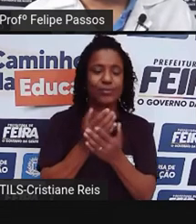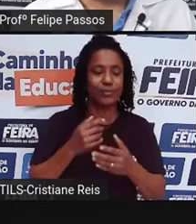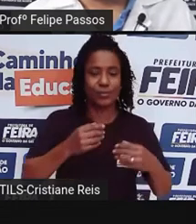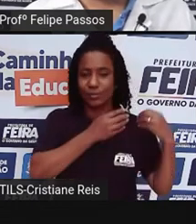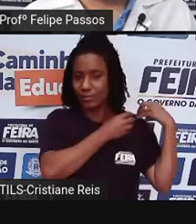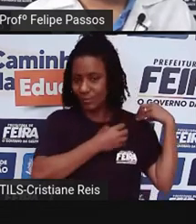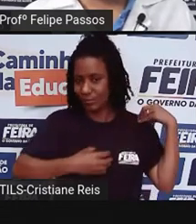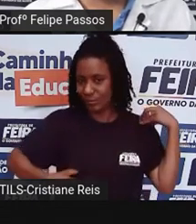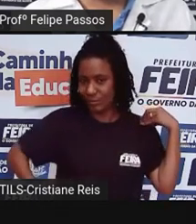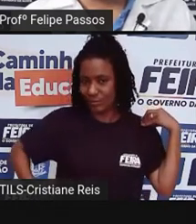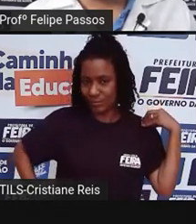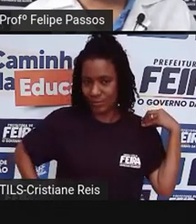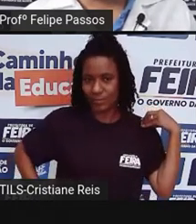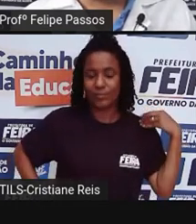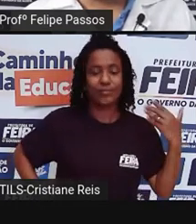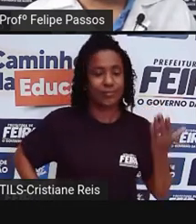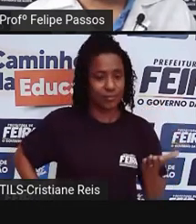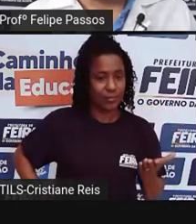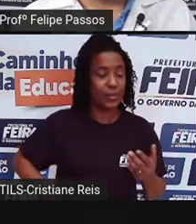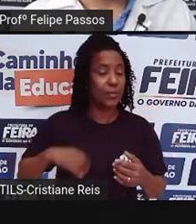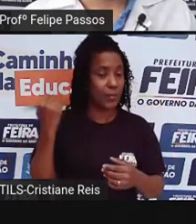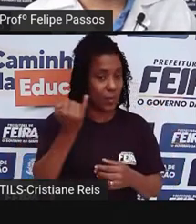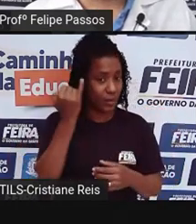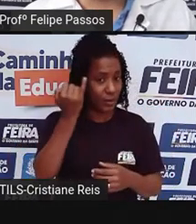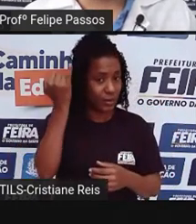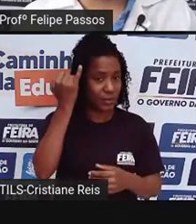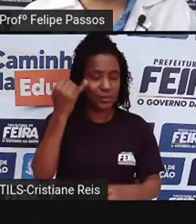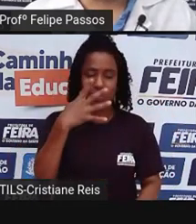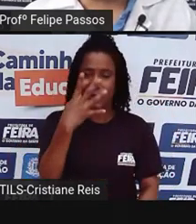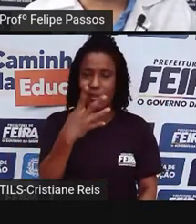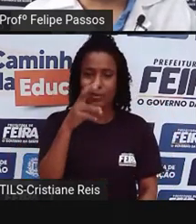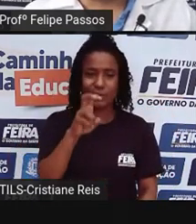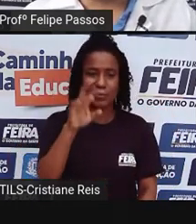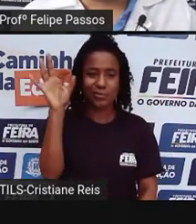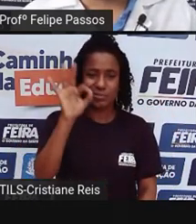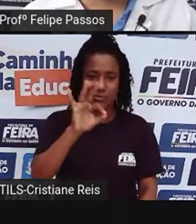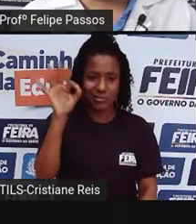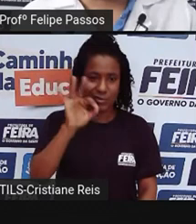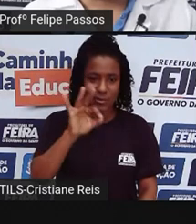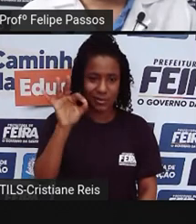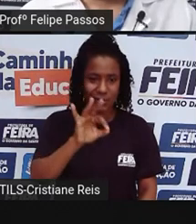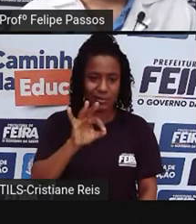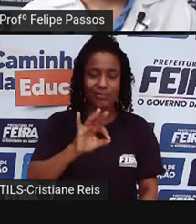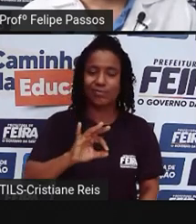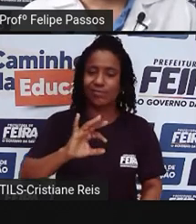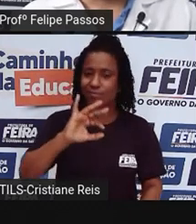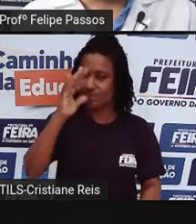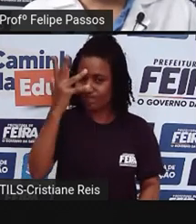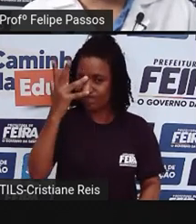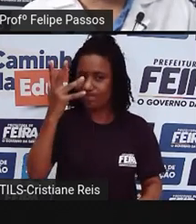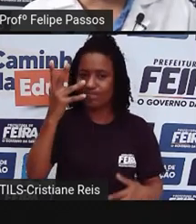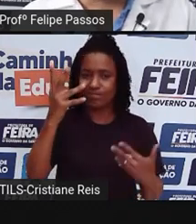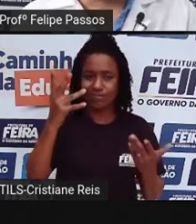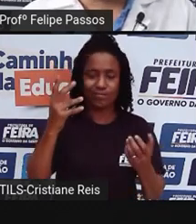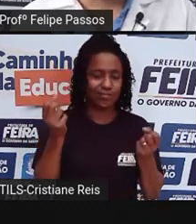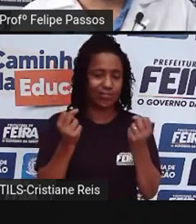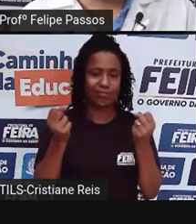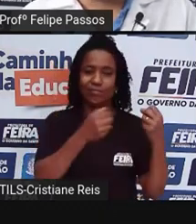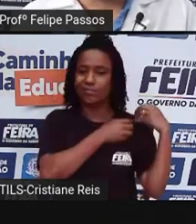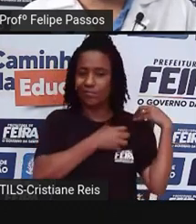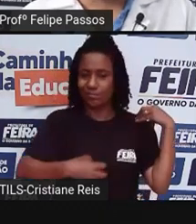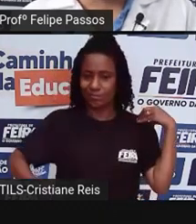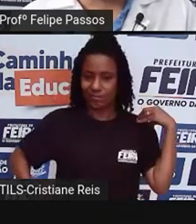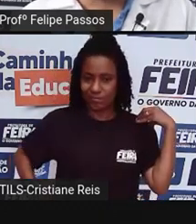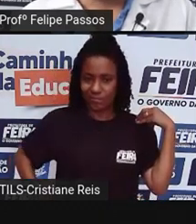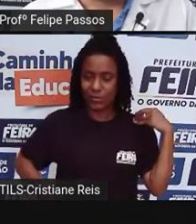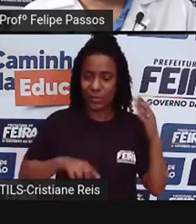reduz em 45% as chances de lesão durante um acidente. Então, o cinto de segurança não é só para obedecer